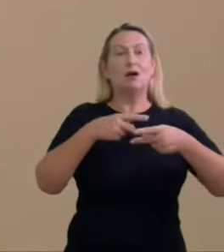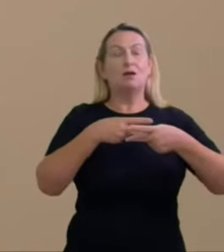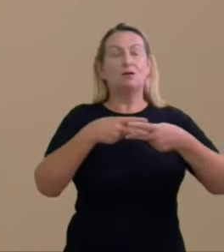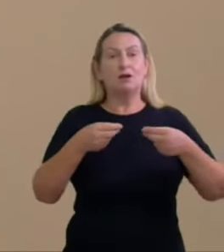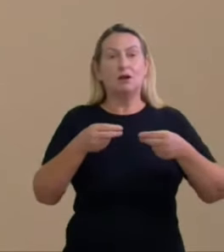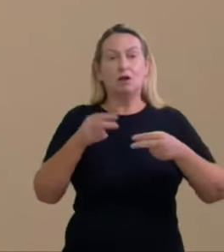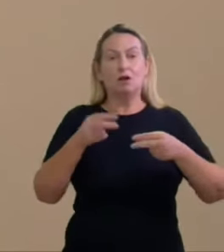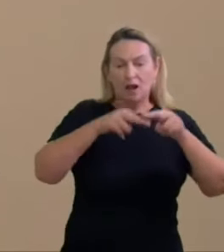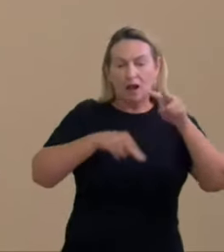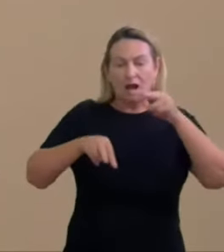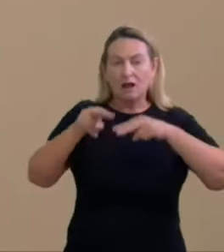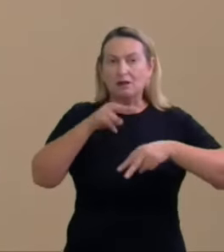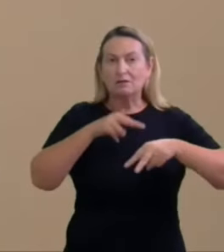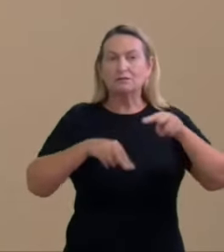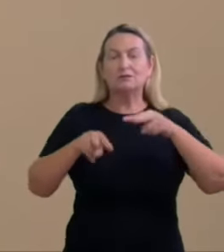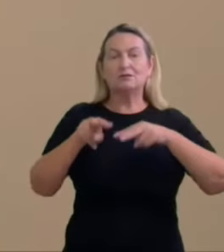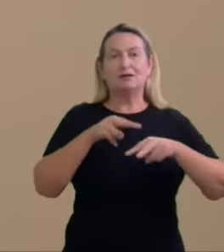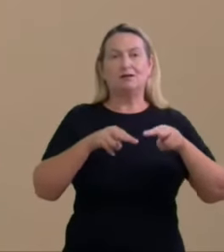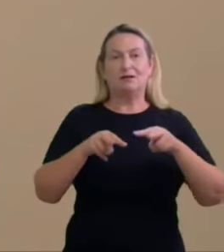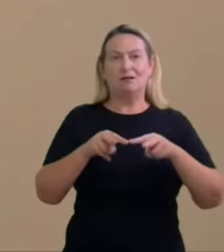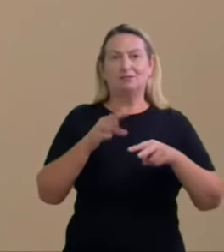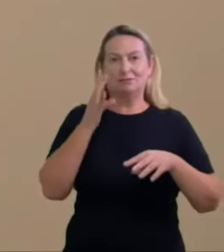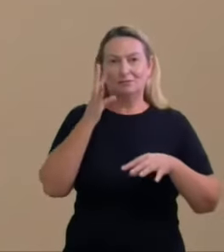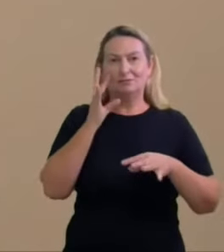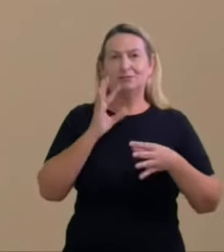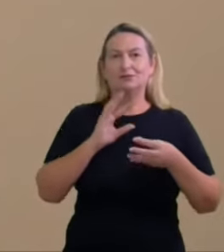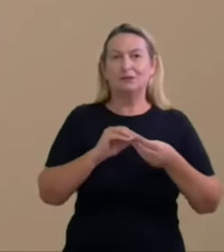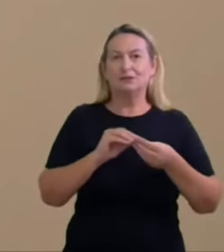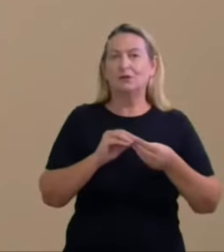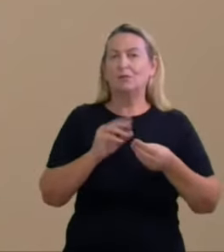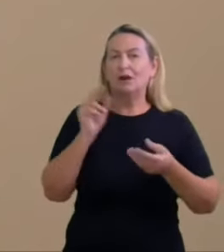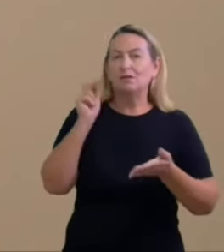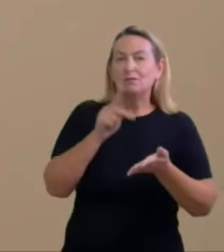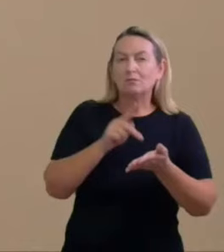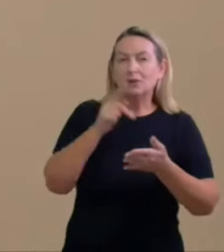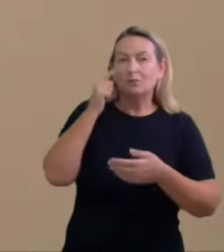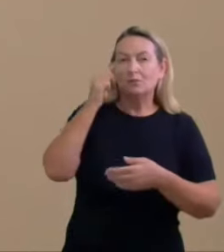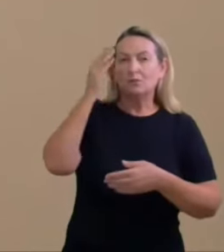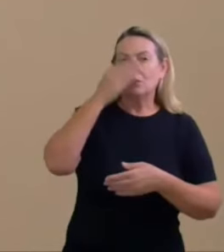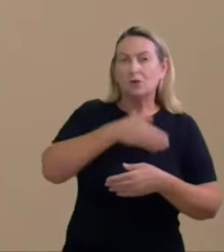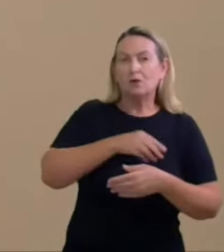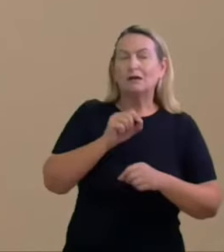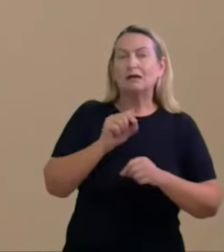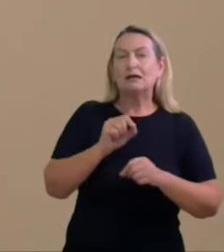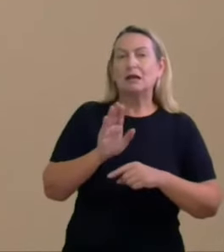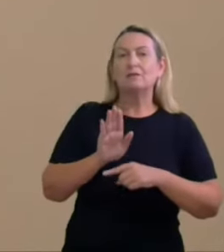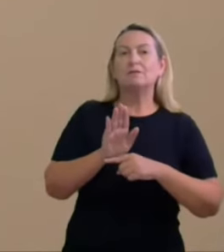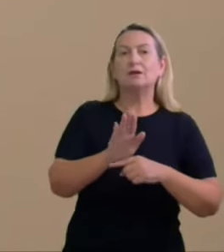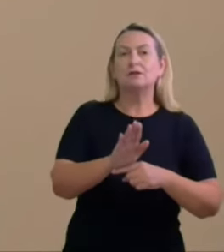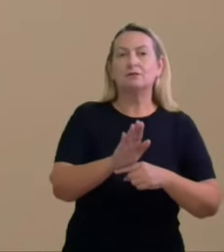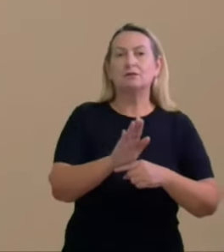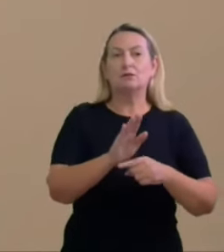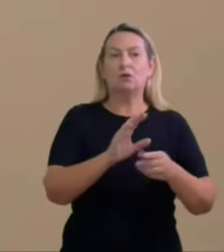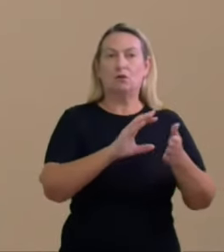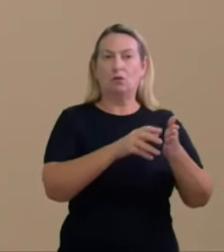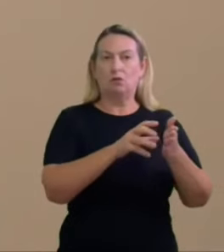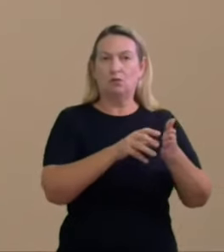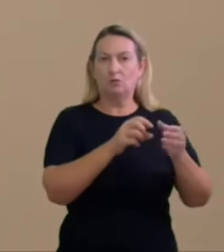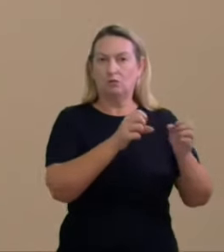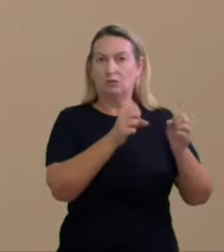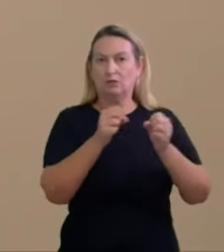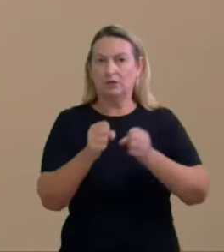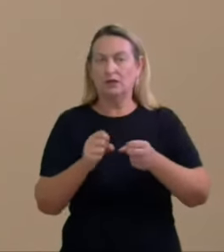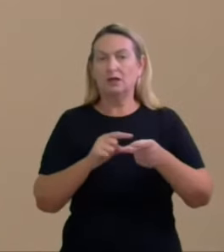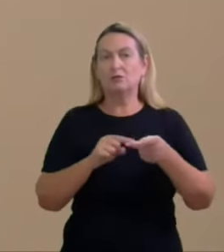segundo a própria inicial teria beneficiado qual desses personagens o Podemos a Renata Abreu o Sérgio Moro